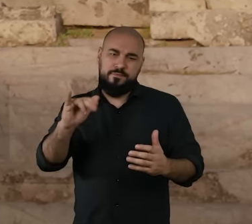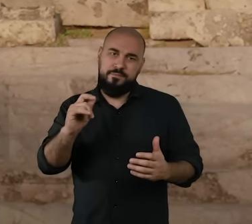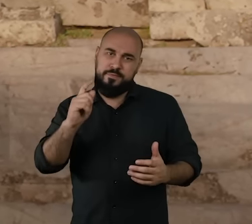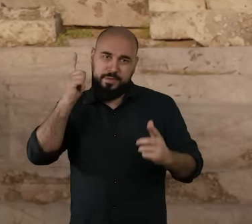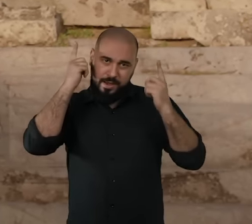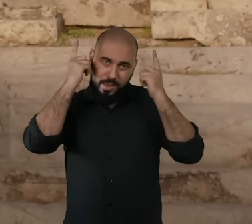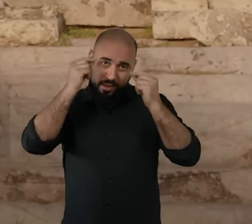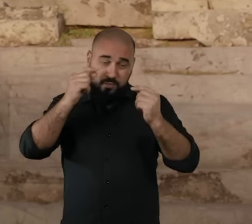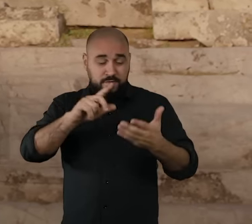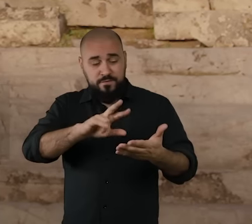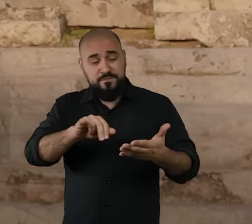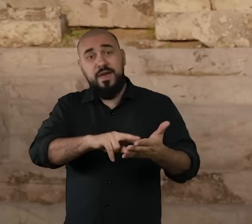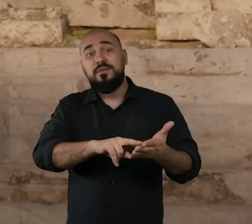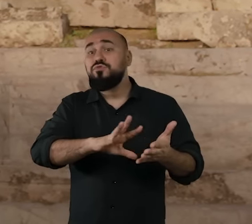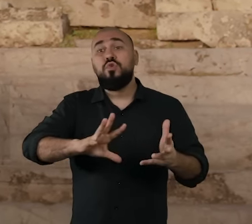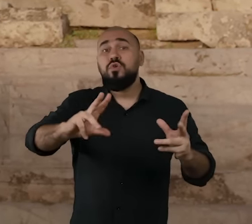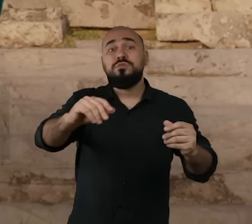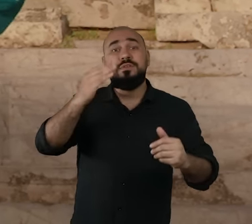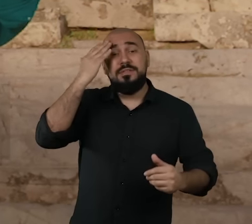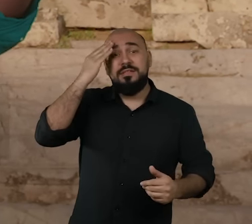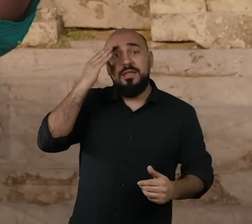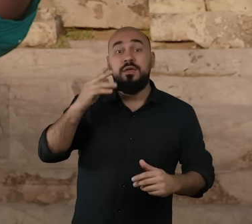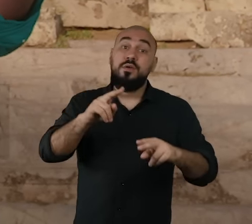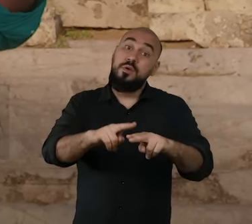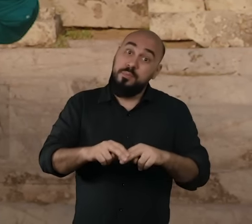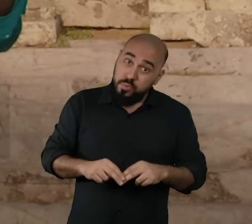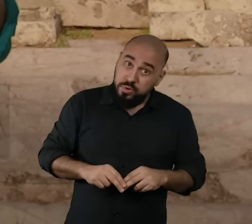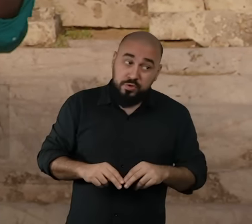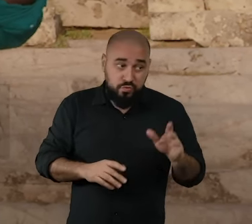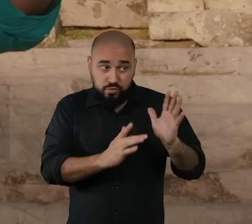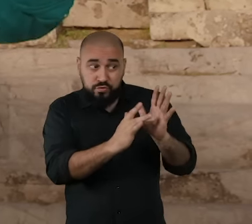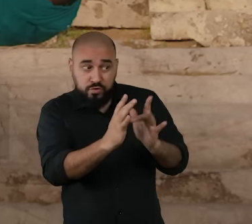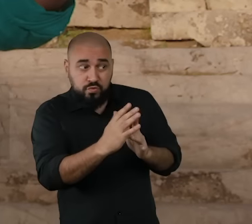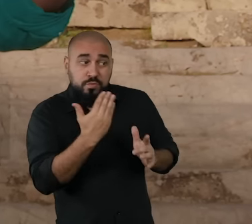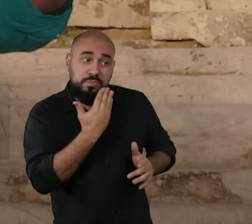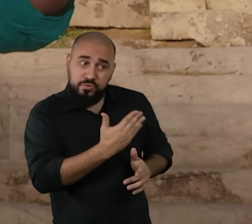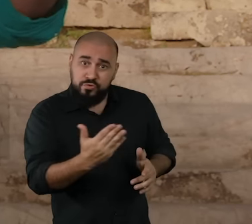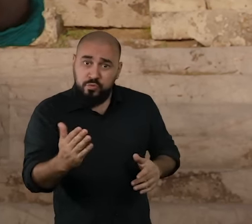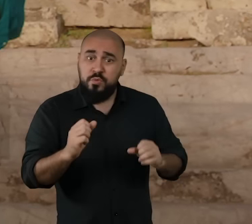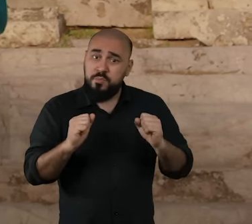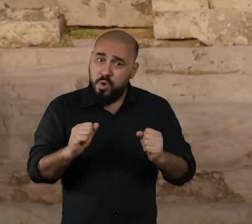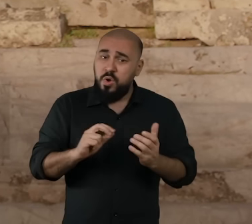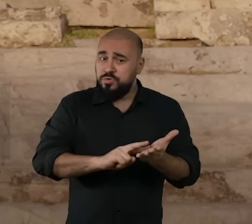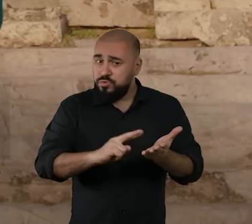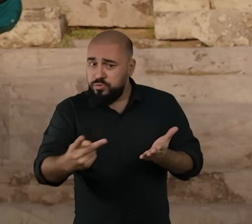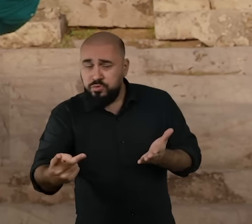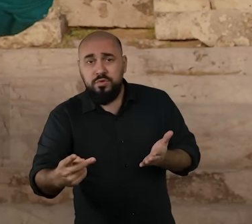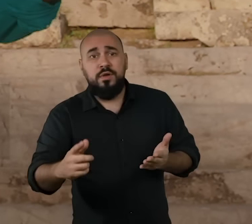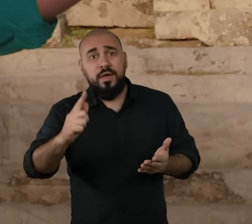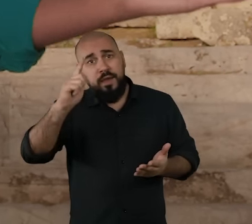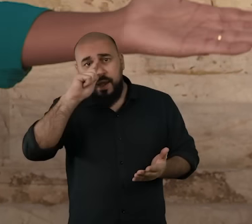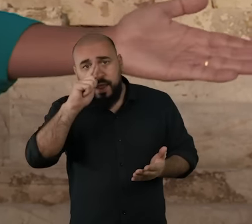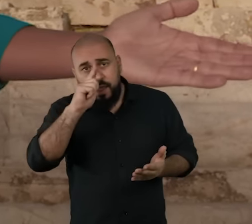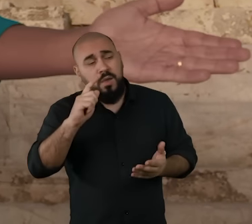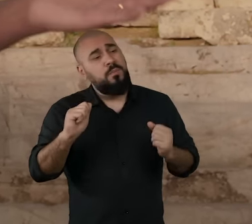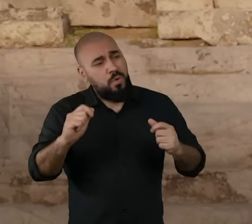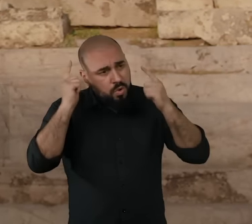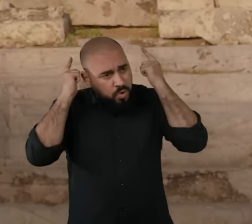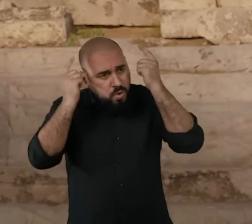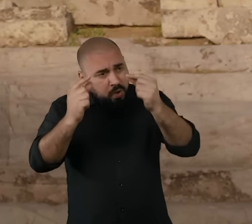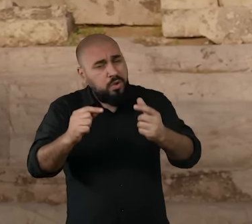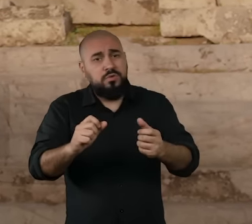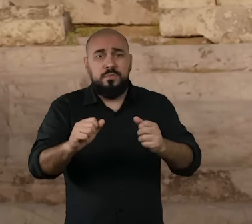traduzissem a sua palavra, o seu discurso, os seus ensinamentos para a língua grega, a fim de ganhar o mundo inteiro